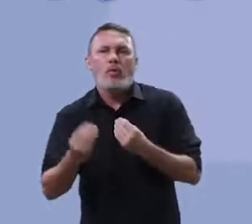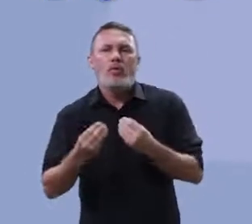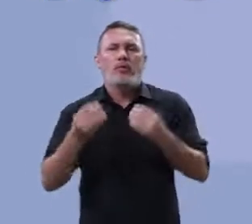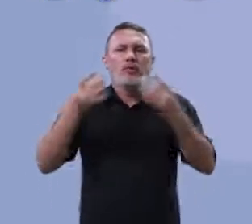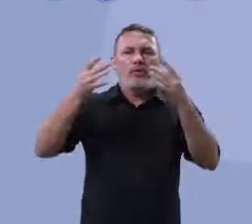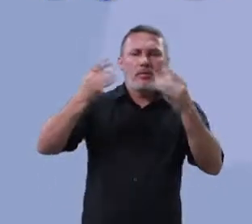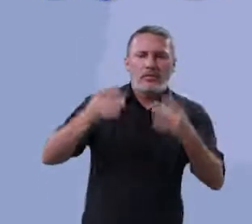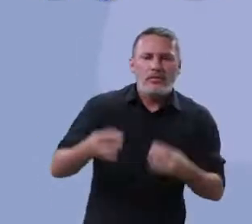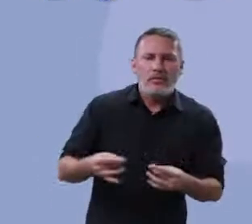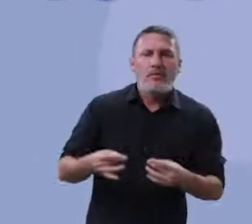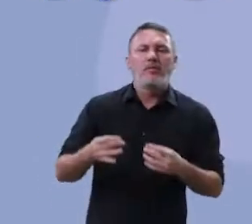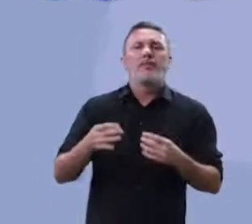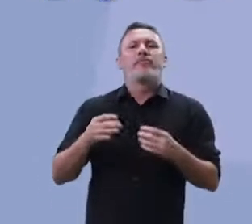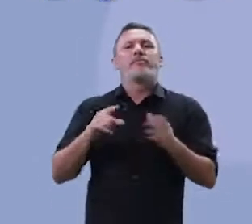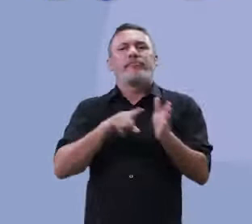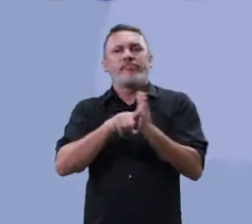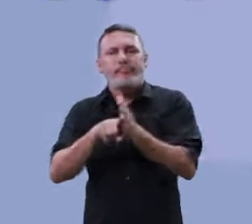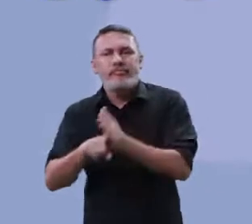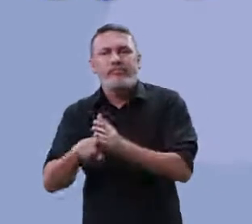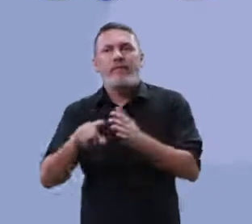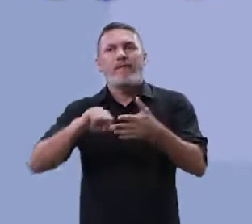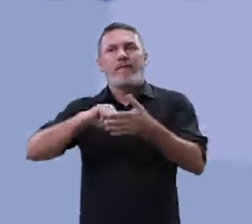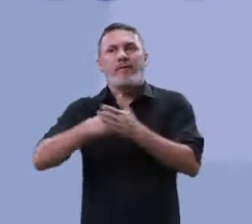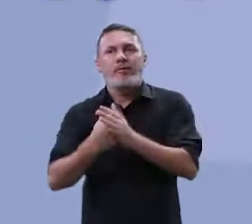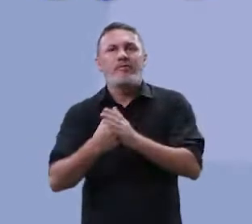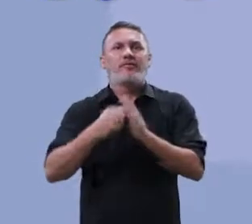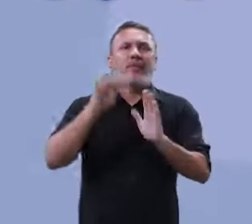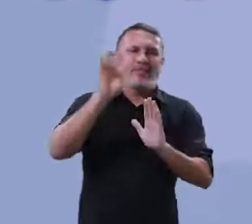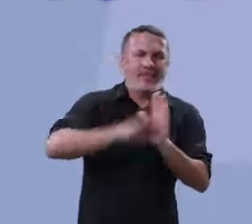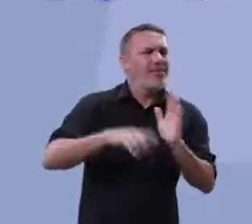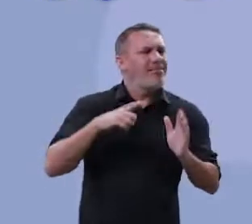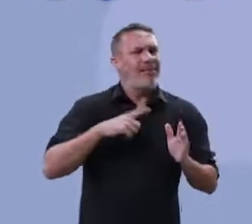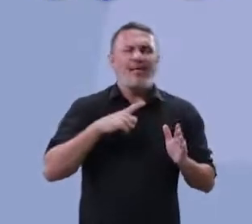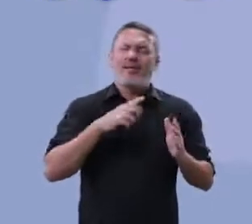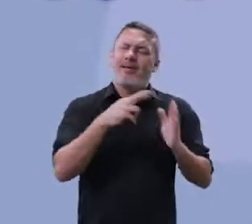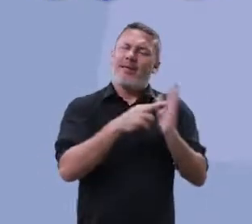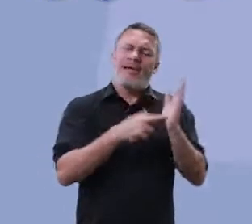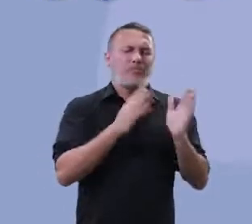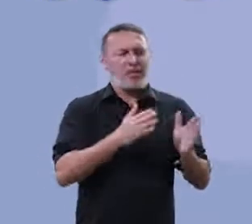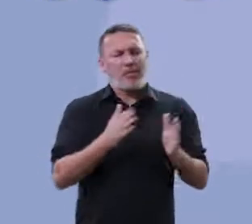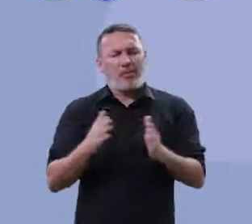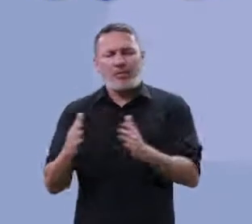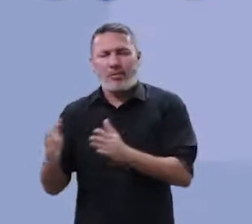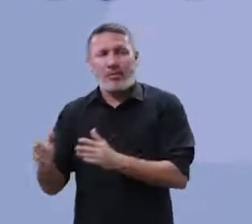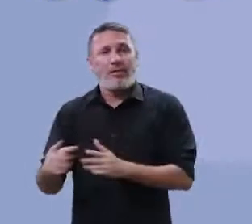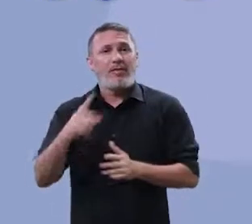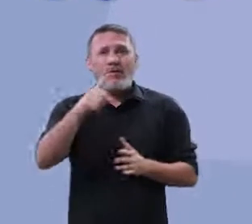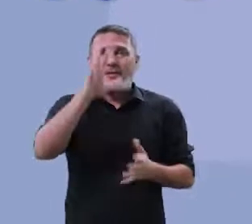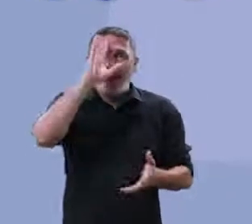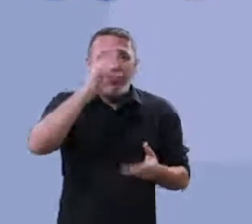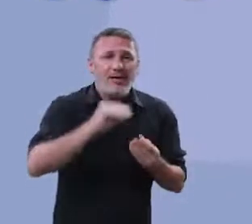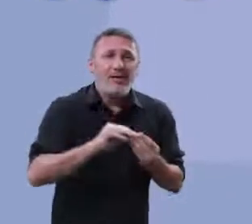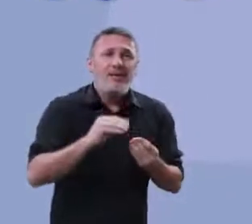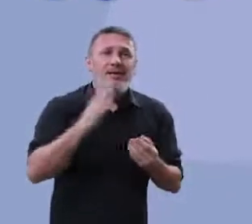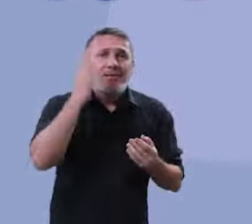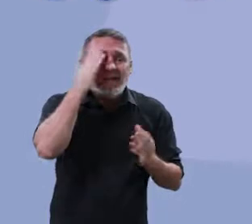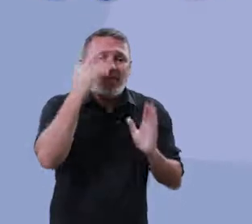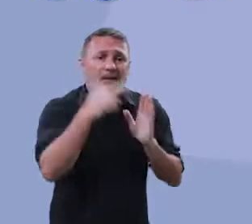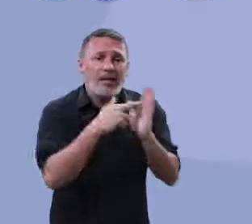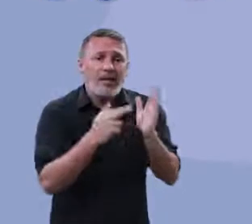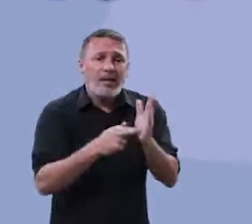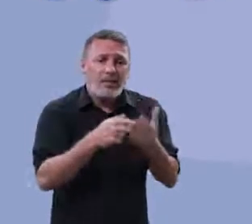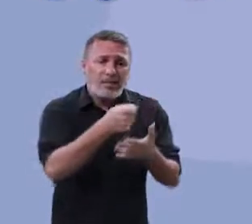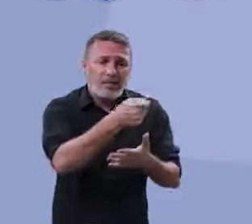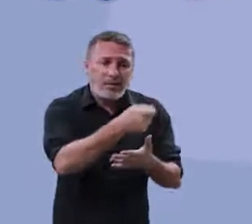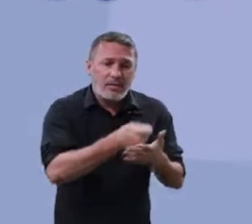ok? E nós temos a finalidade e o fechamento do seu texto. Bacana! Pensou nisso aí, você